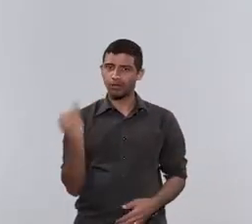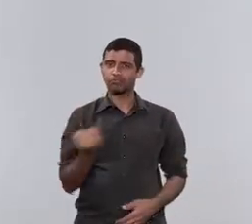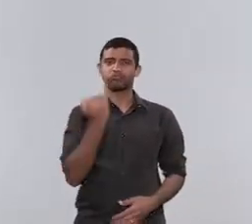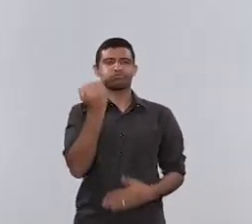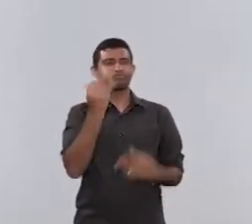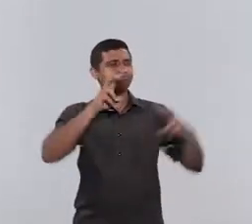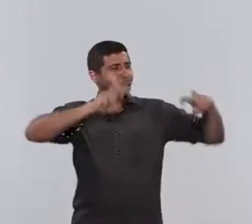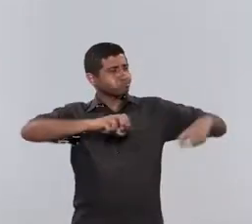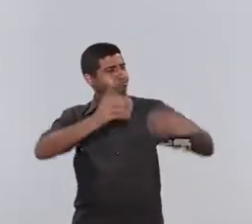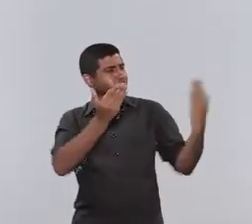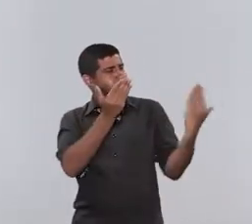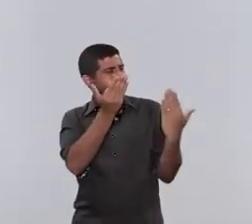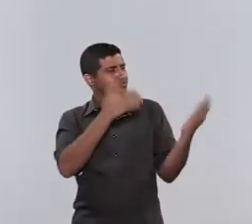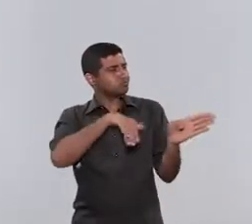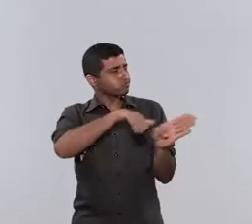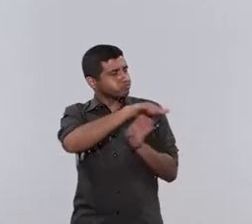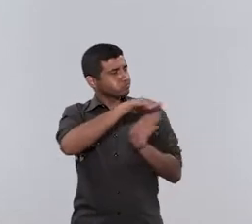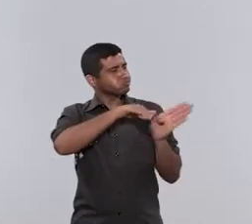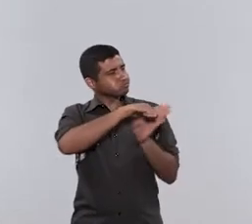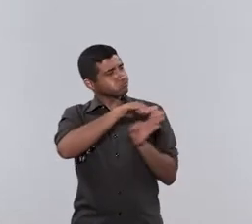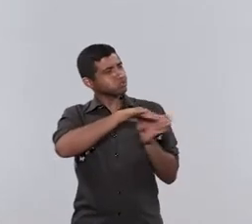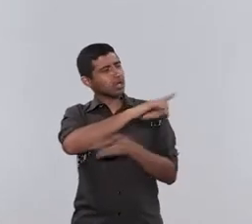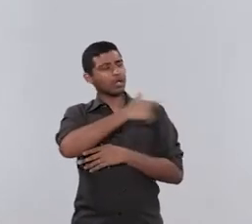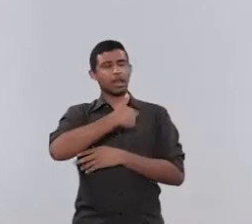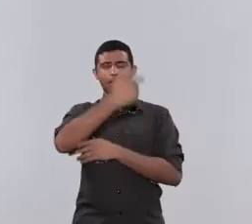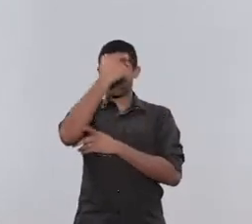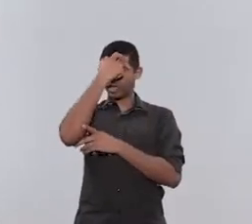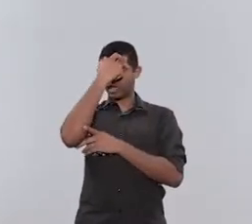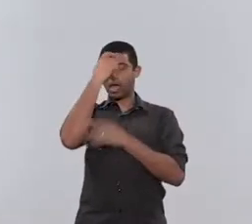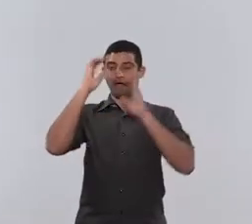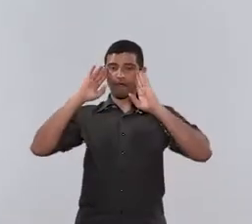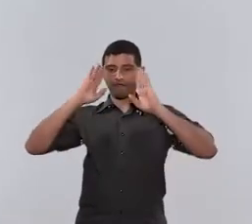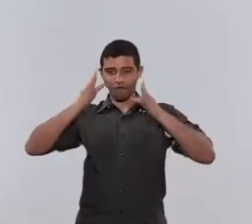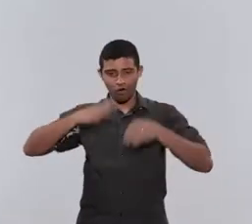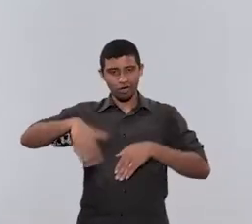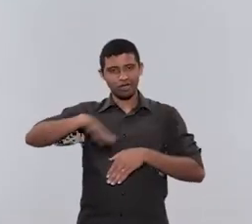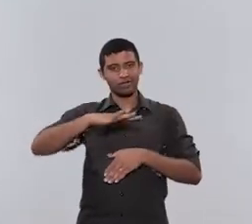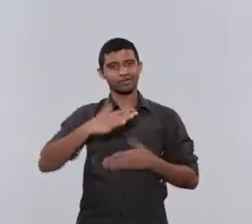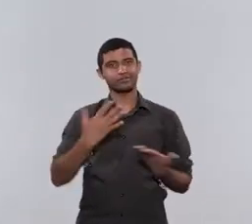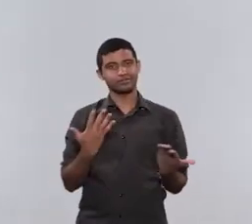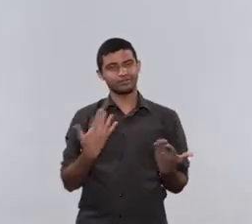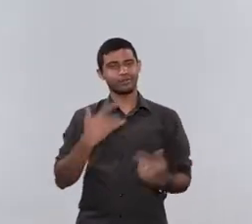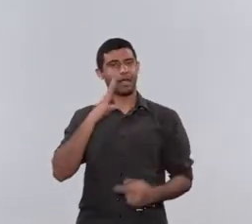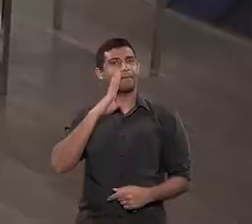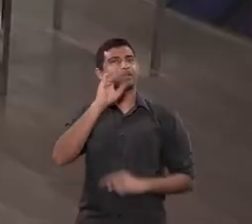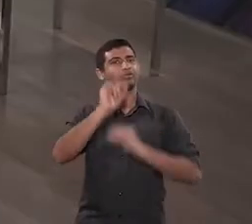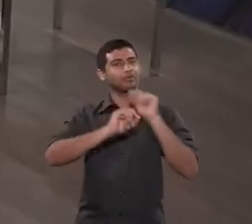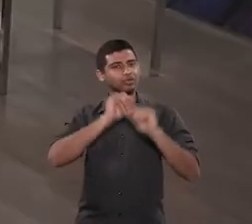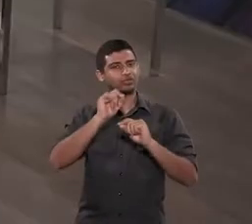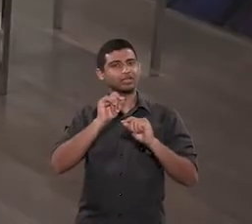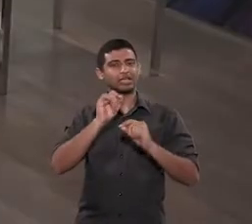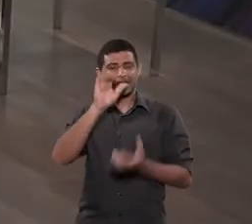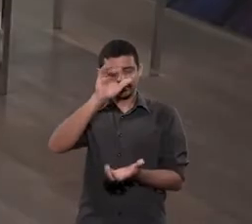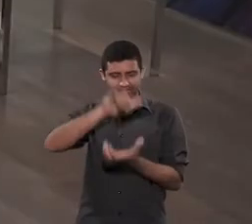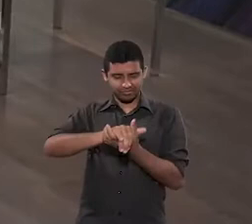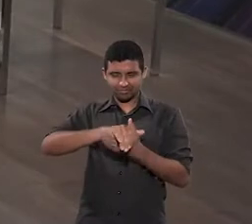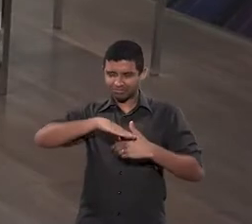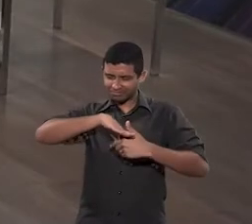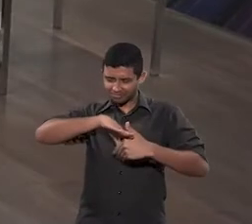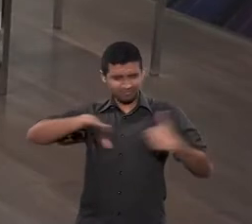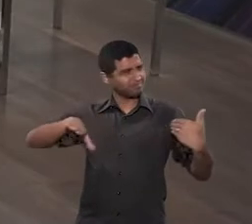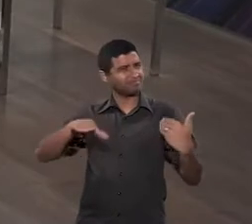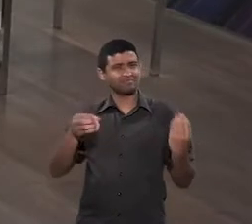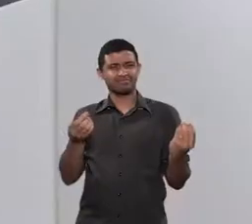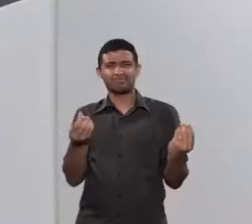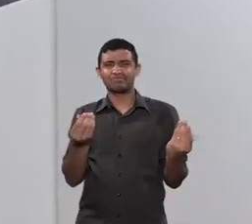essa organização organização dessa pessoa que nos procura, para centralizar, para saber como é é isso. Principalmente no pós-separação, porque